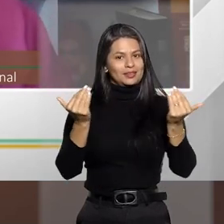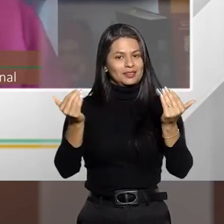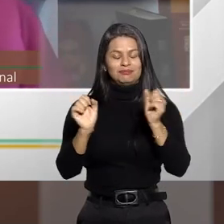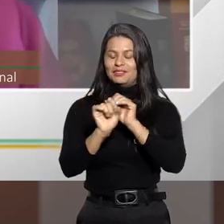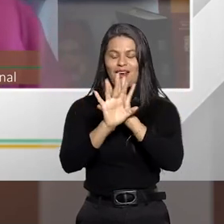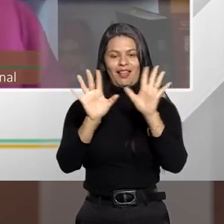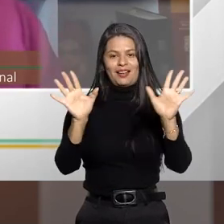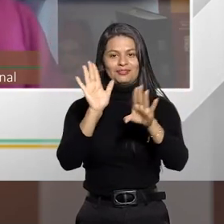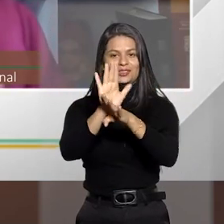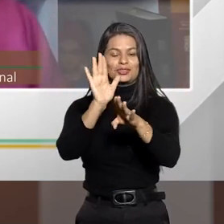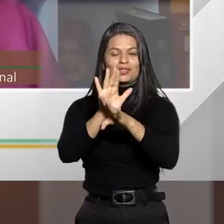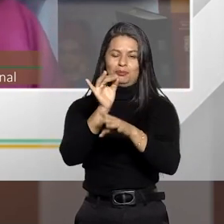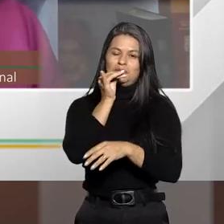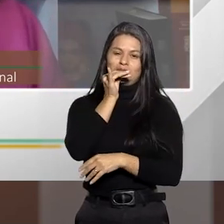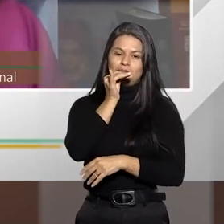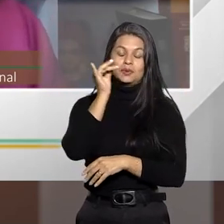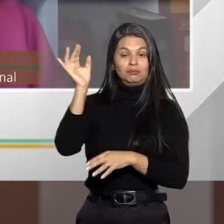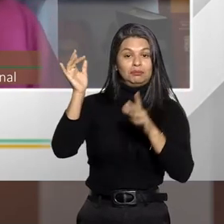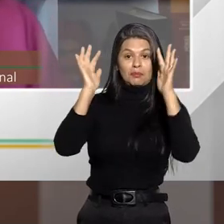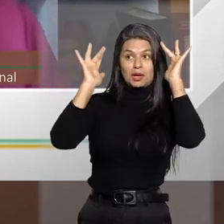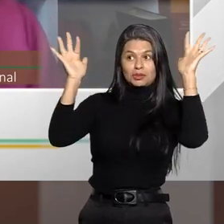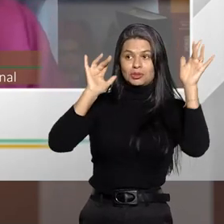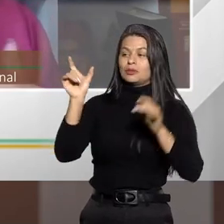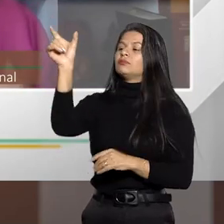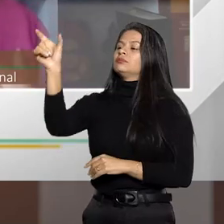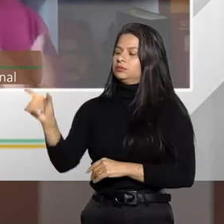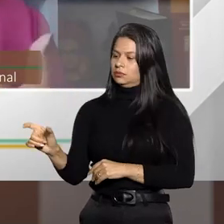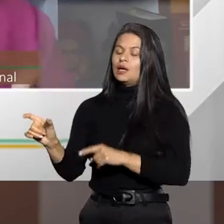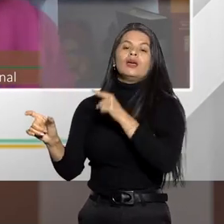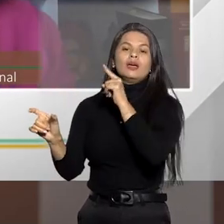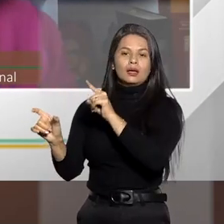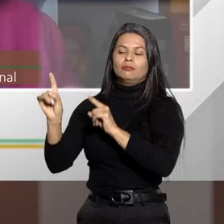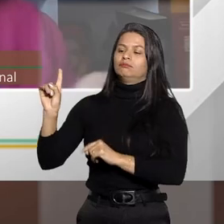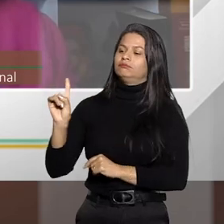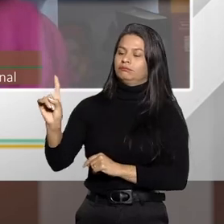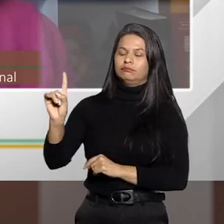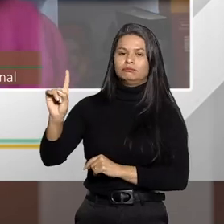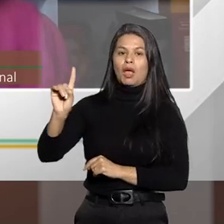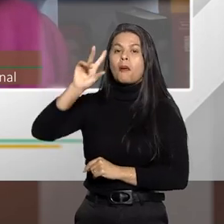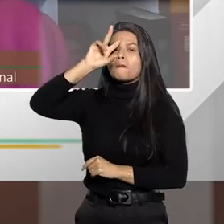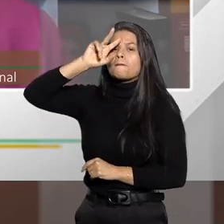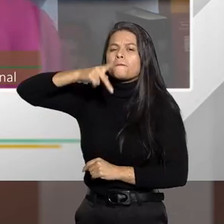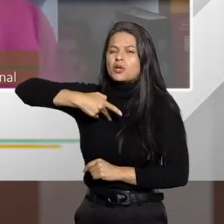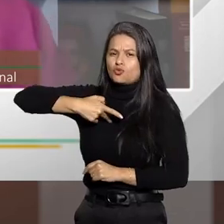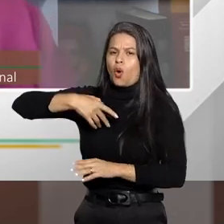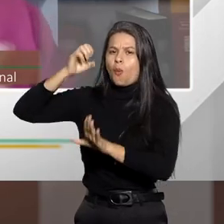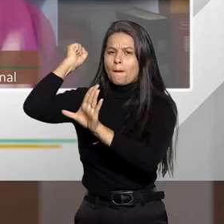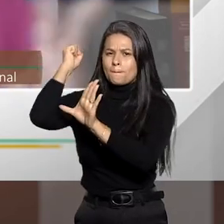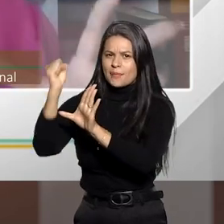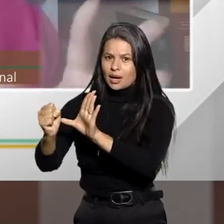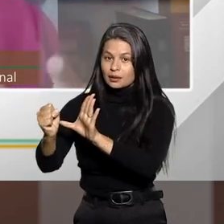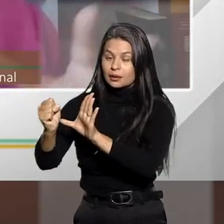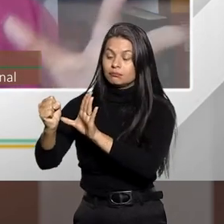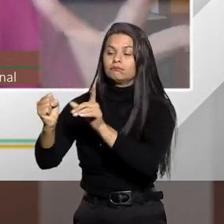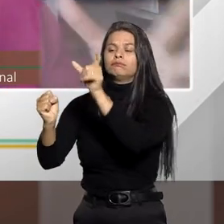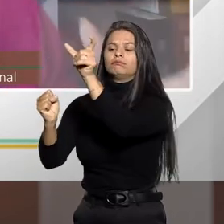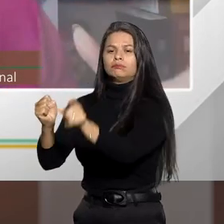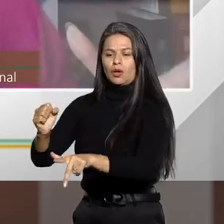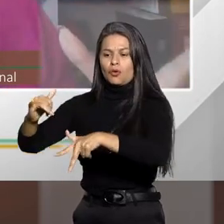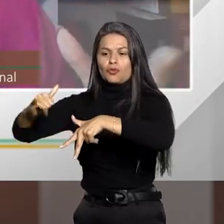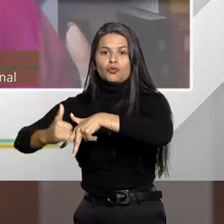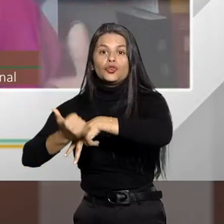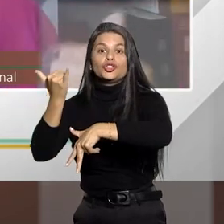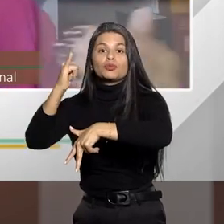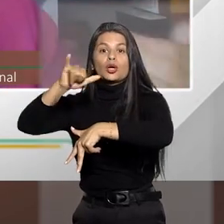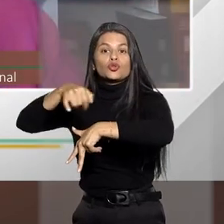Imagine um determinado indivíduo que pratica um crime de homicídio, num determinado momento, e mata a vítima João.